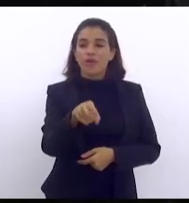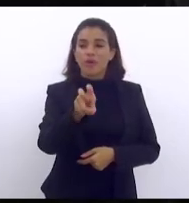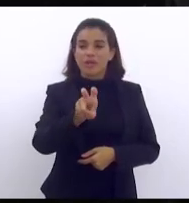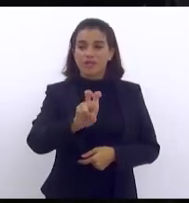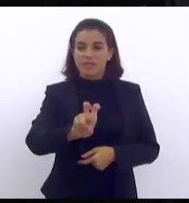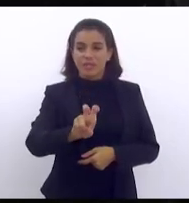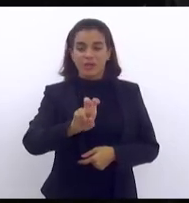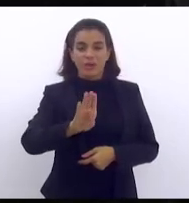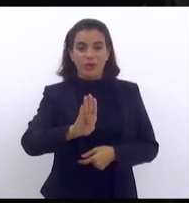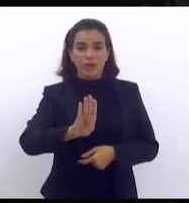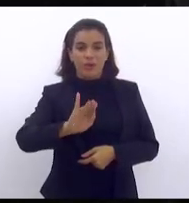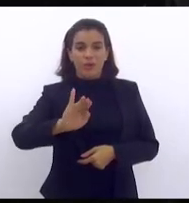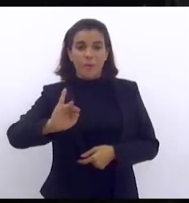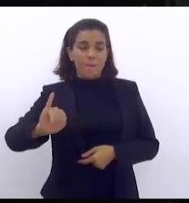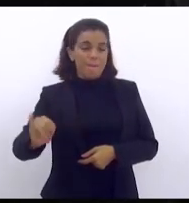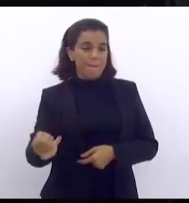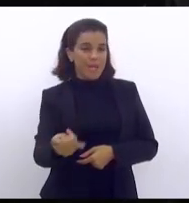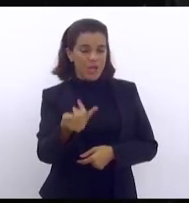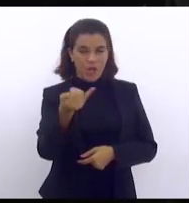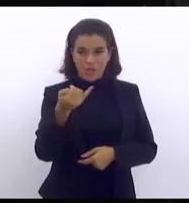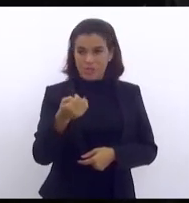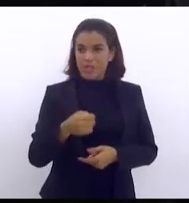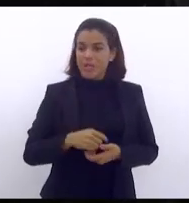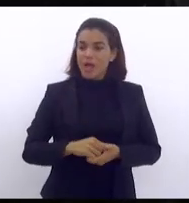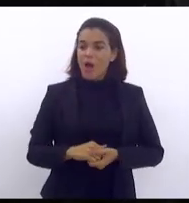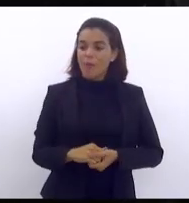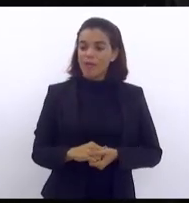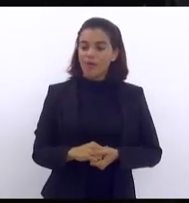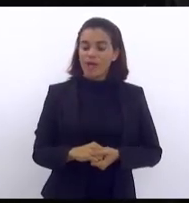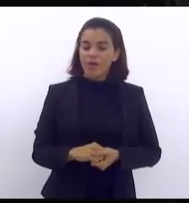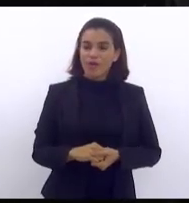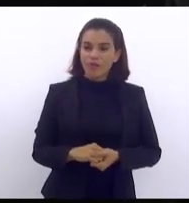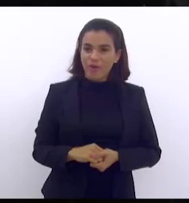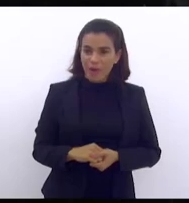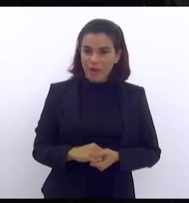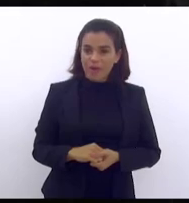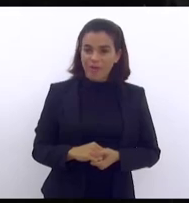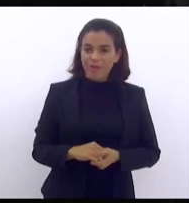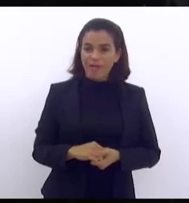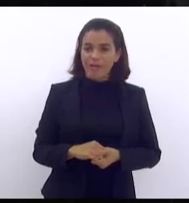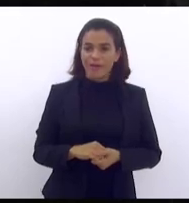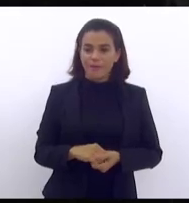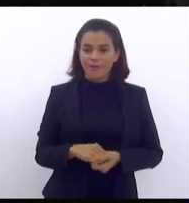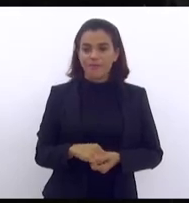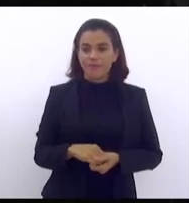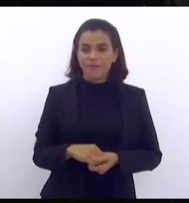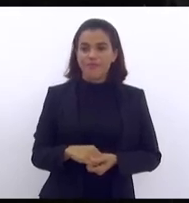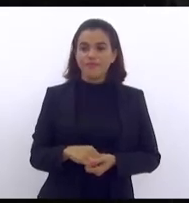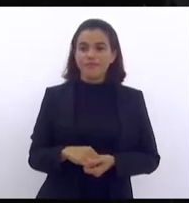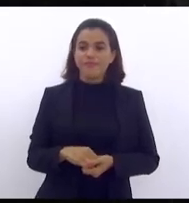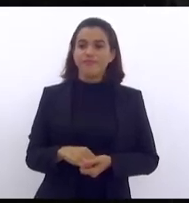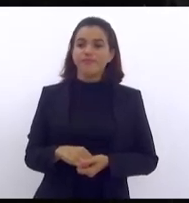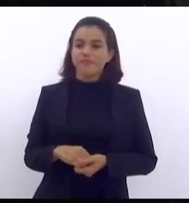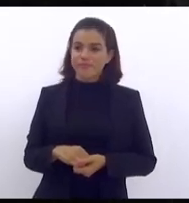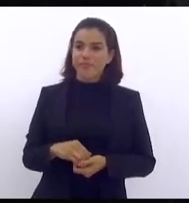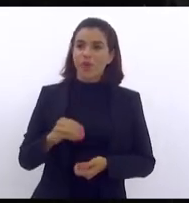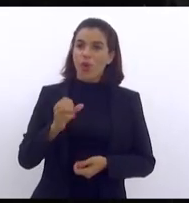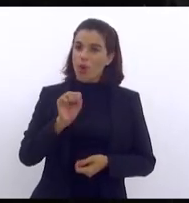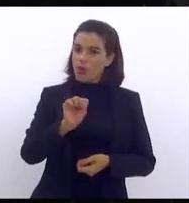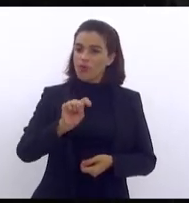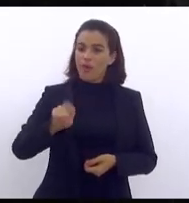bilhões de reais isto é as despesas são maiores que a receita 8